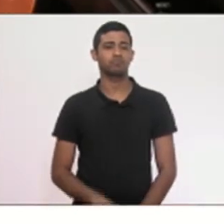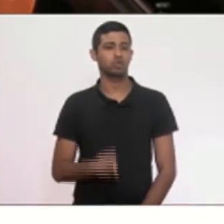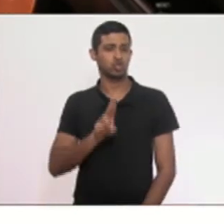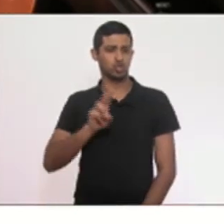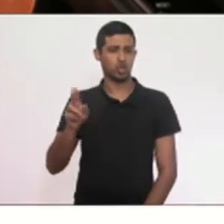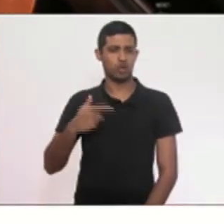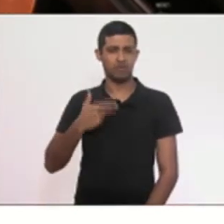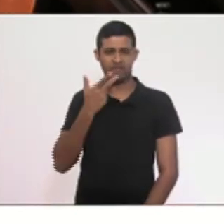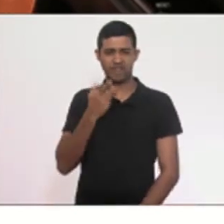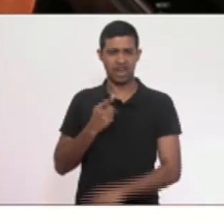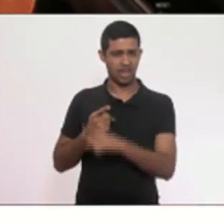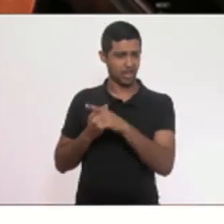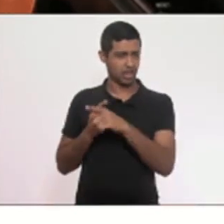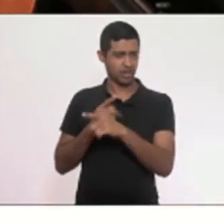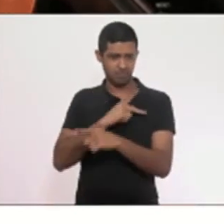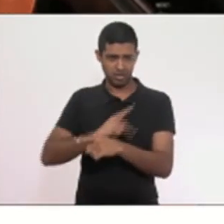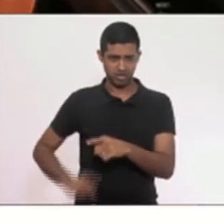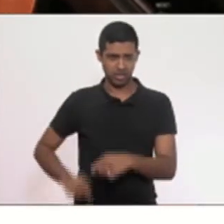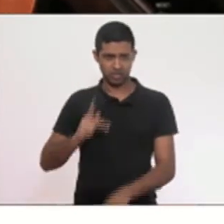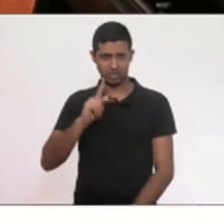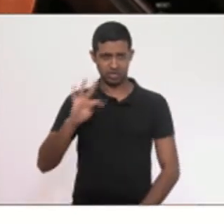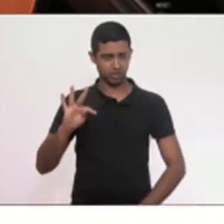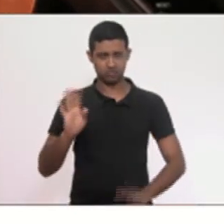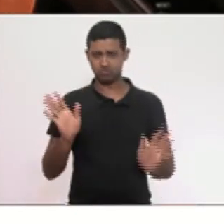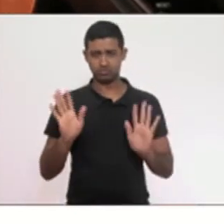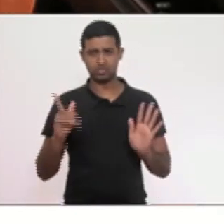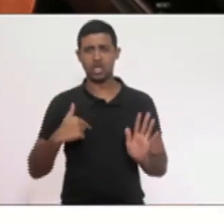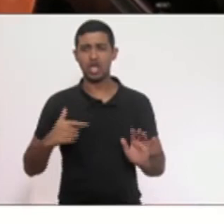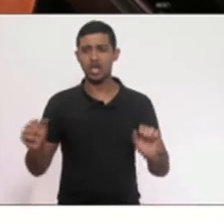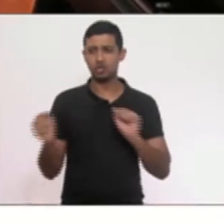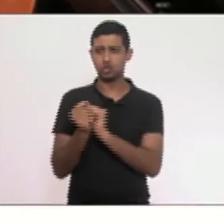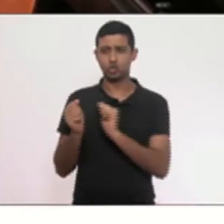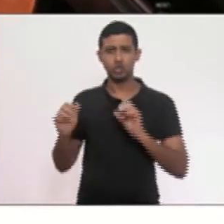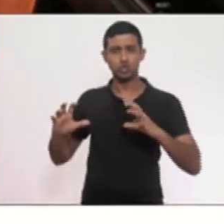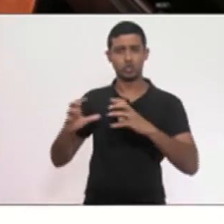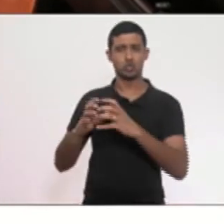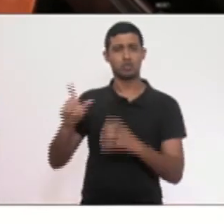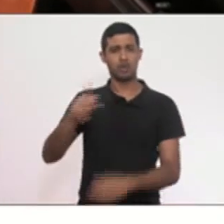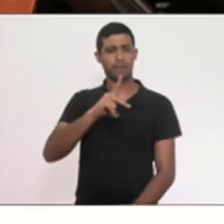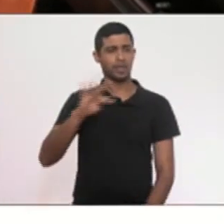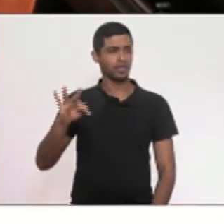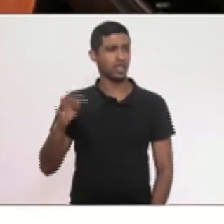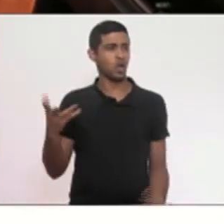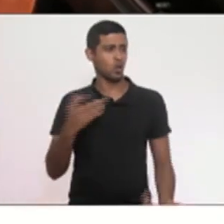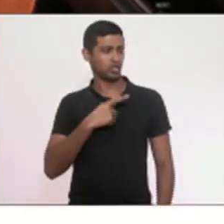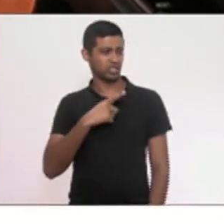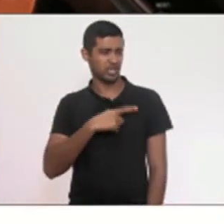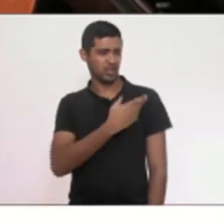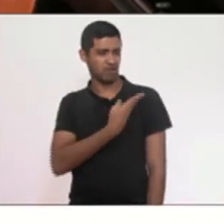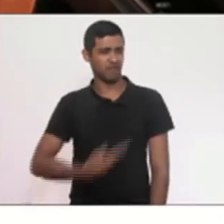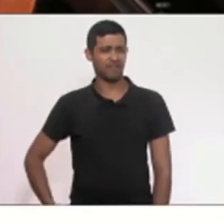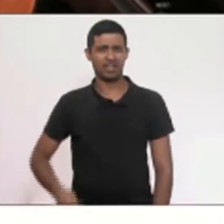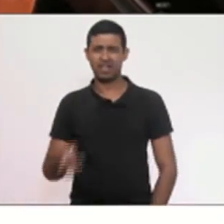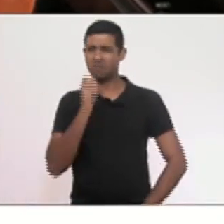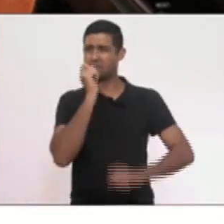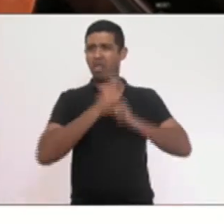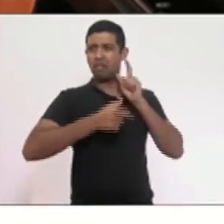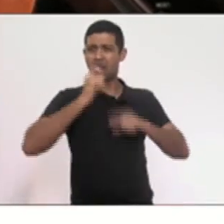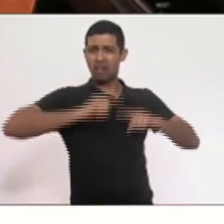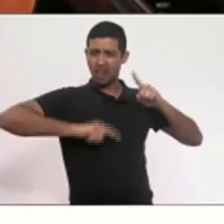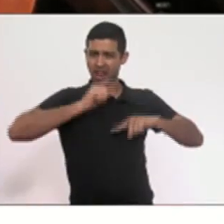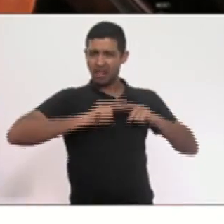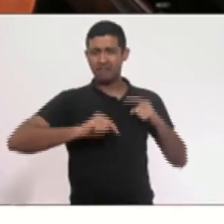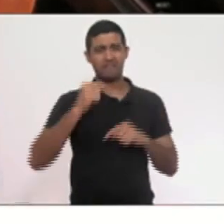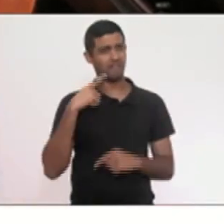desse desqualificado, junto com a sua trupe do PT que está no governo hoje, xingaram. Esse vídeo, vou concluir,